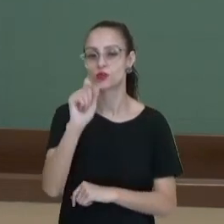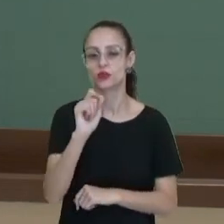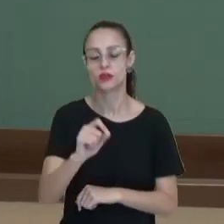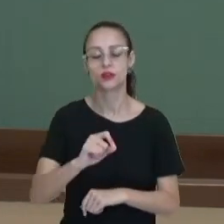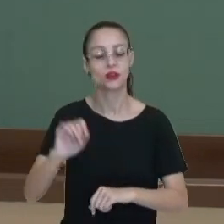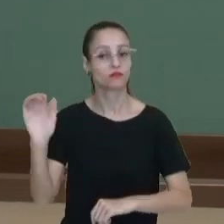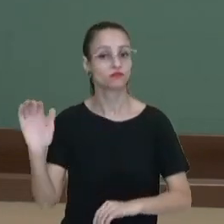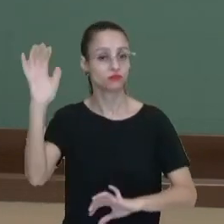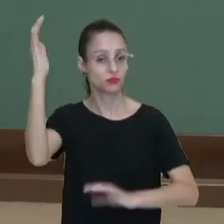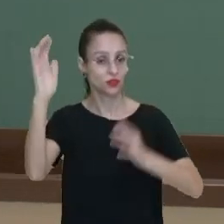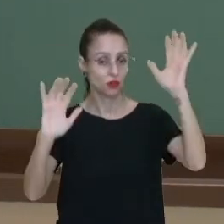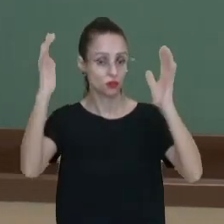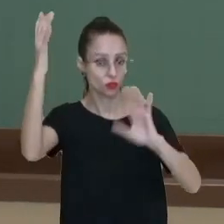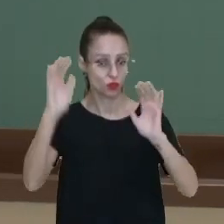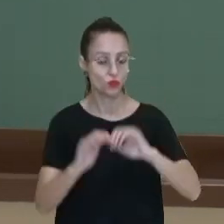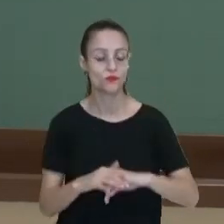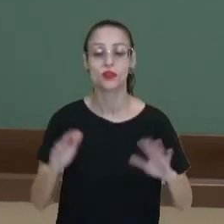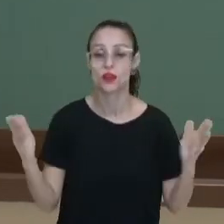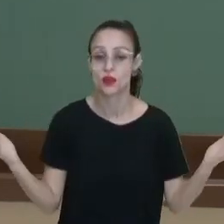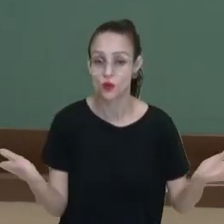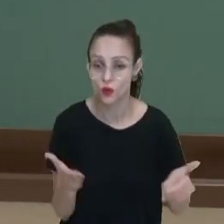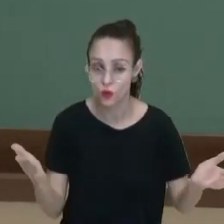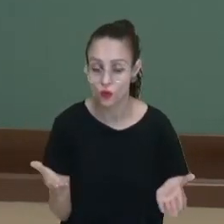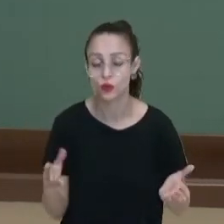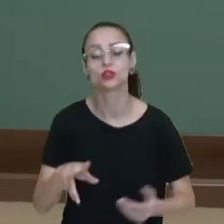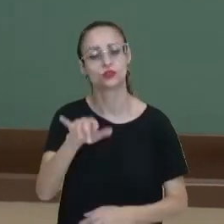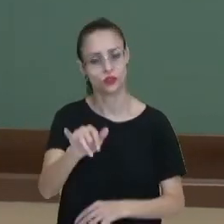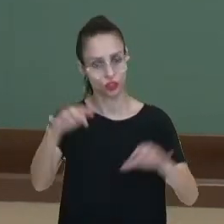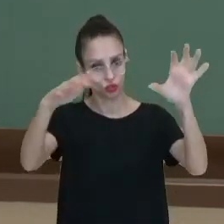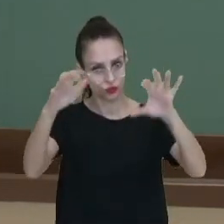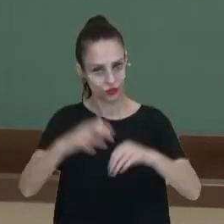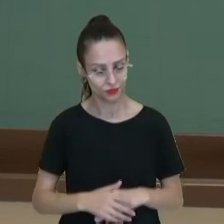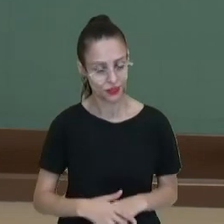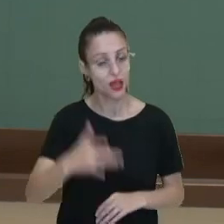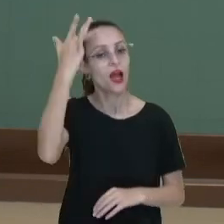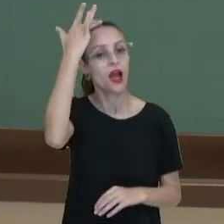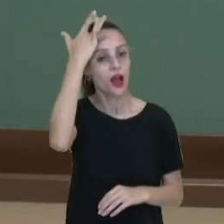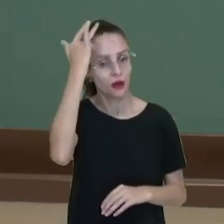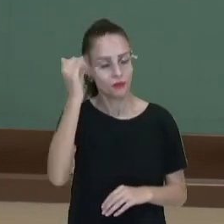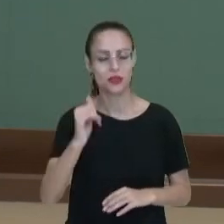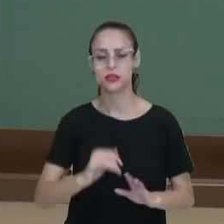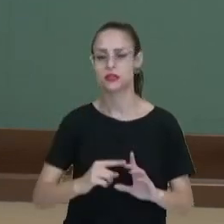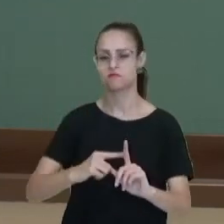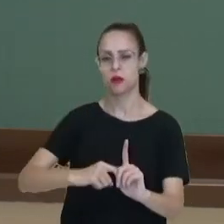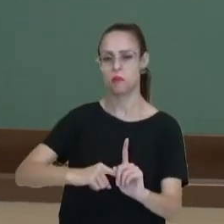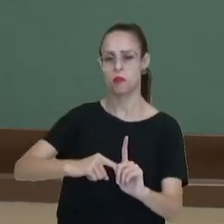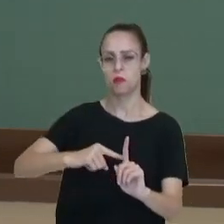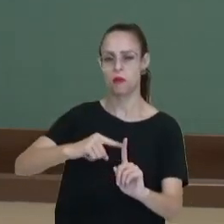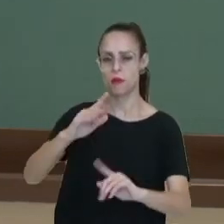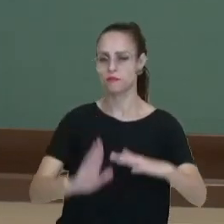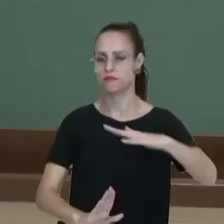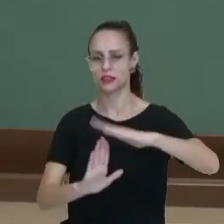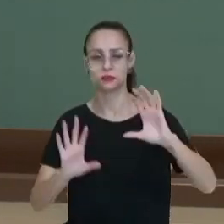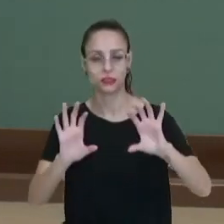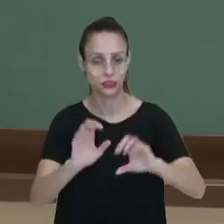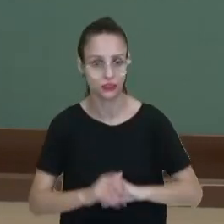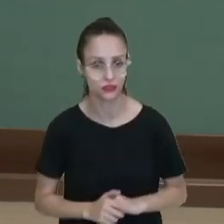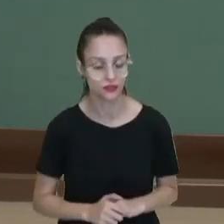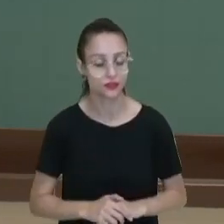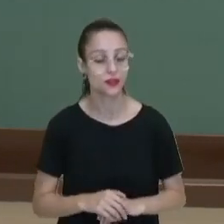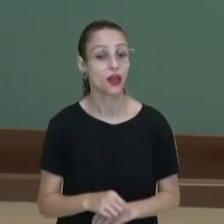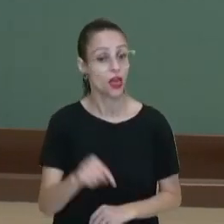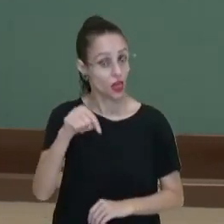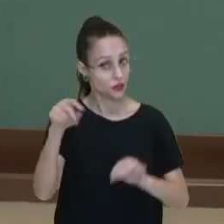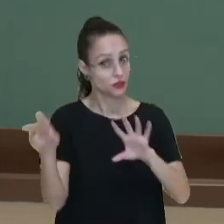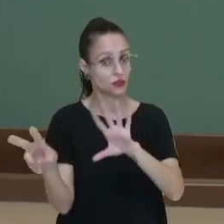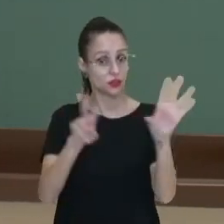tempo. Hoje vai chover. Amanhã, a máxima da temperatura vai ser assim. Para esta